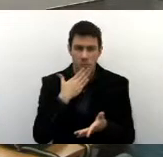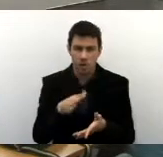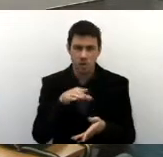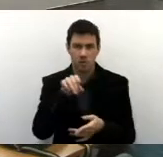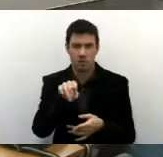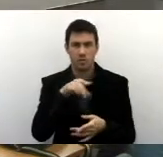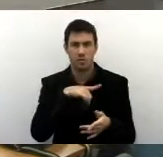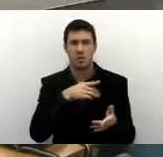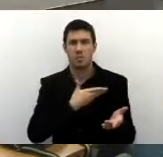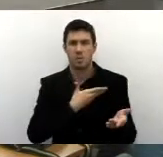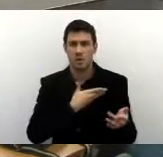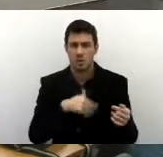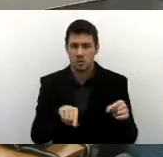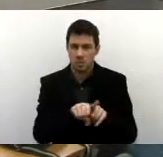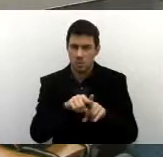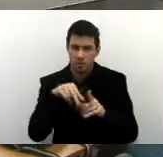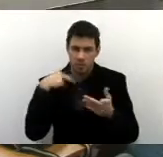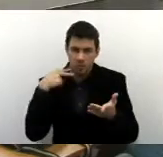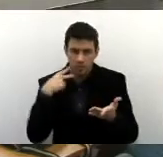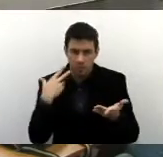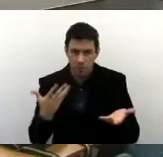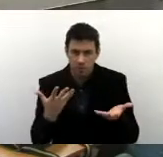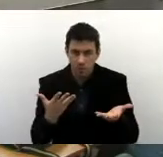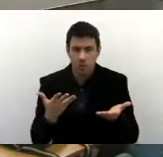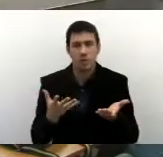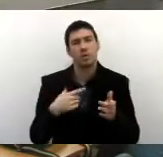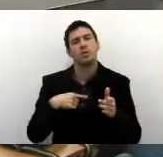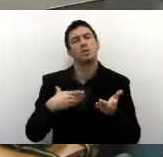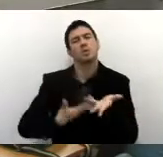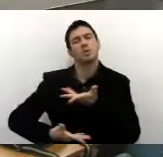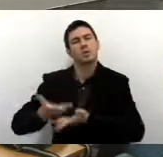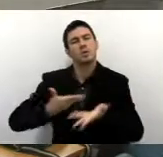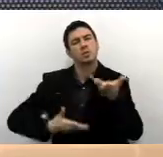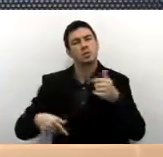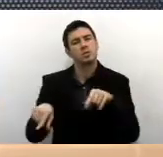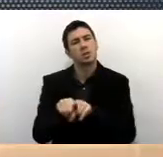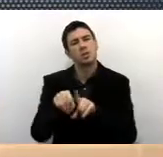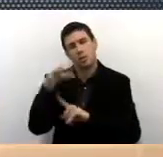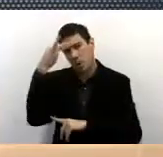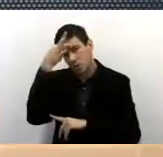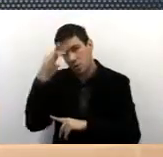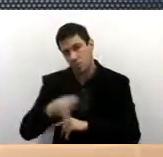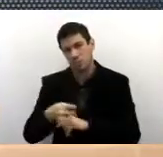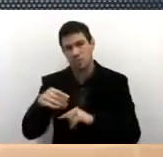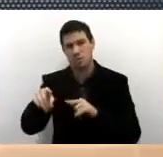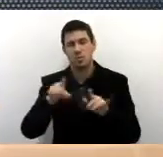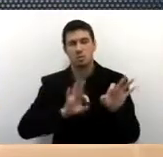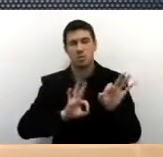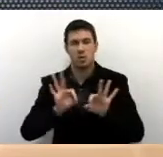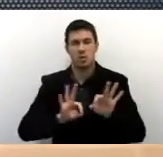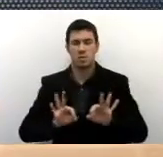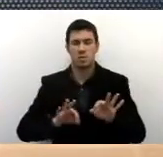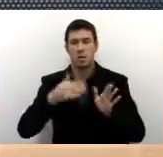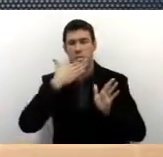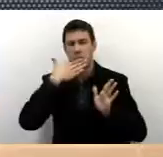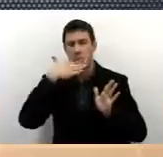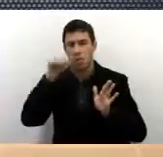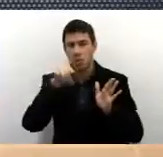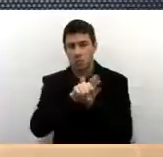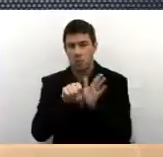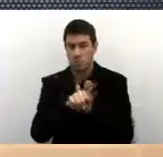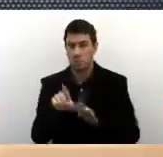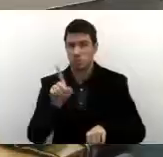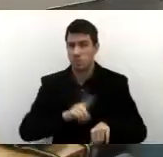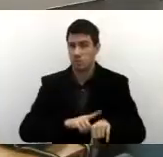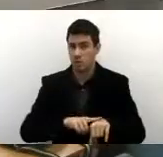como o senhor colega dessa casa também, deste vereador, gostaria de contribuir isso também, é com a coerência e que pudesse elaborar melhor os seus questionamentos no seu devido